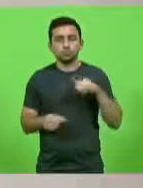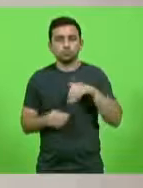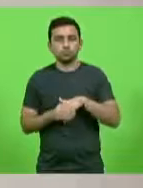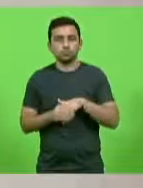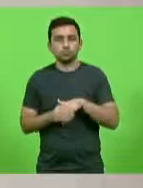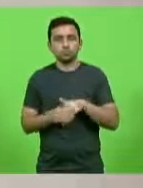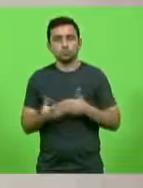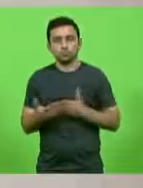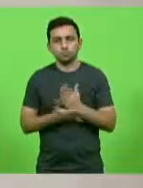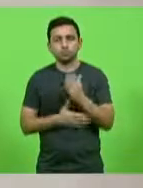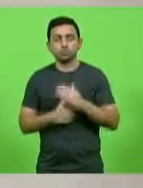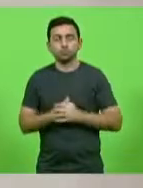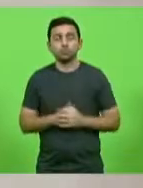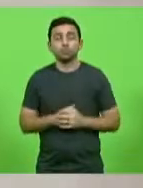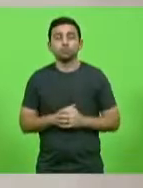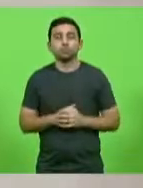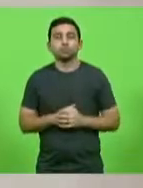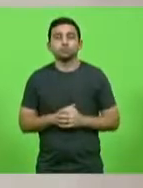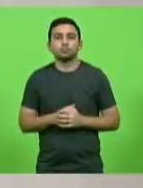Aprovado.